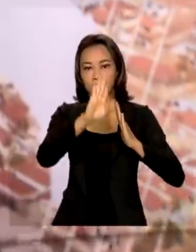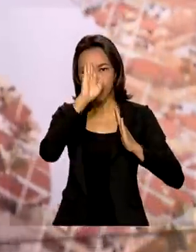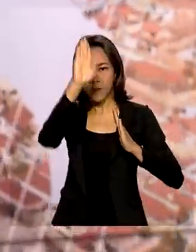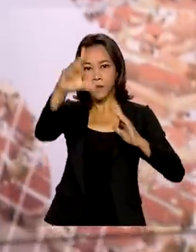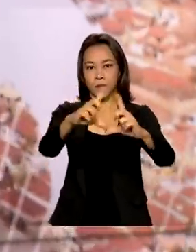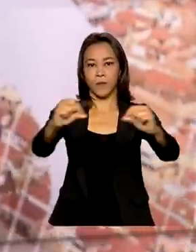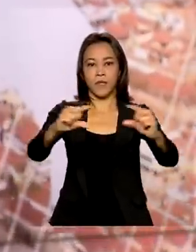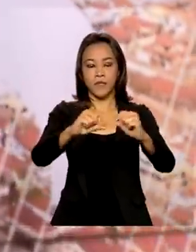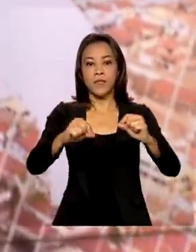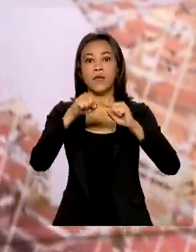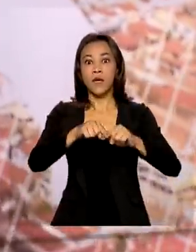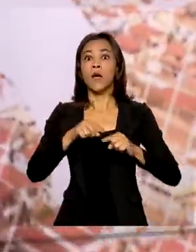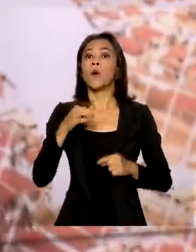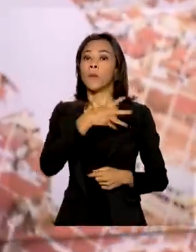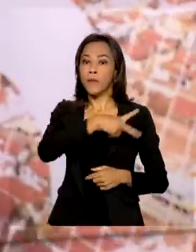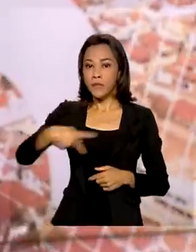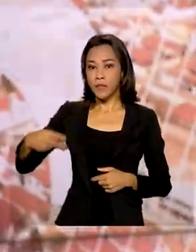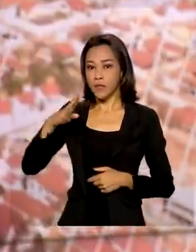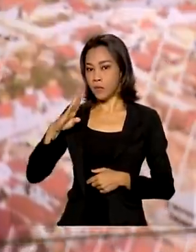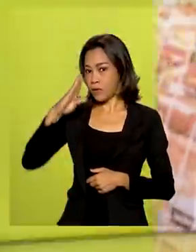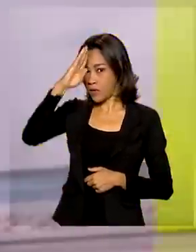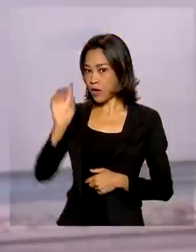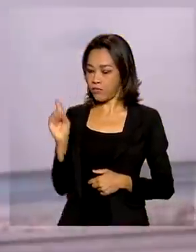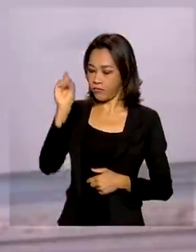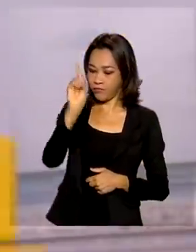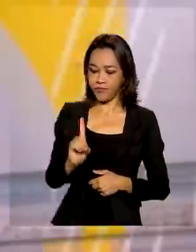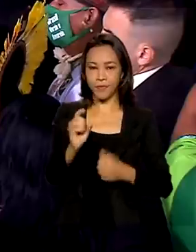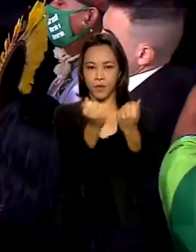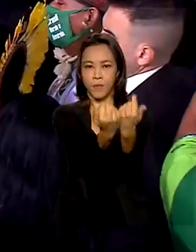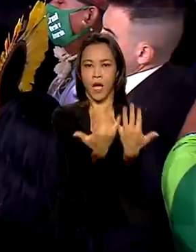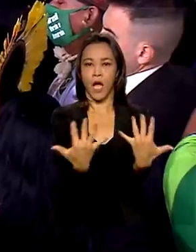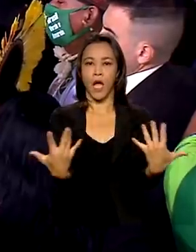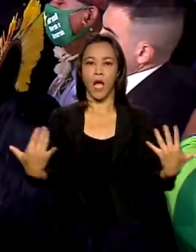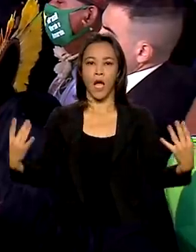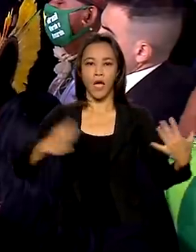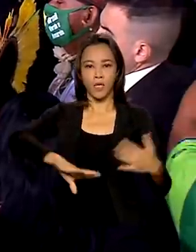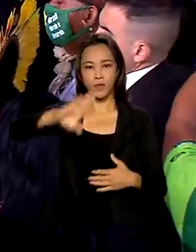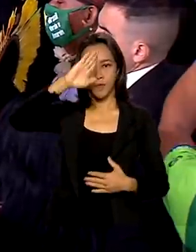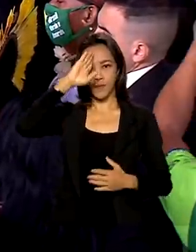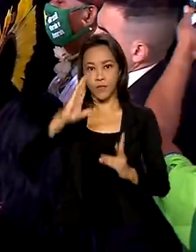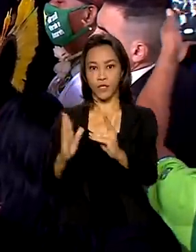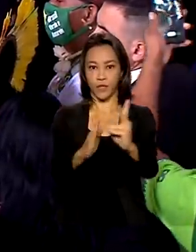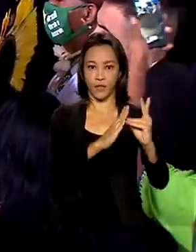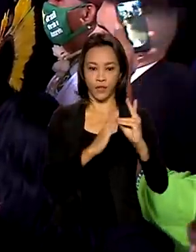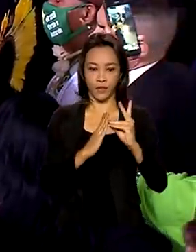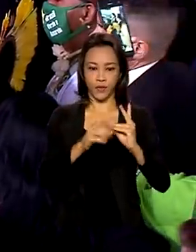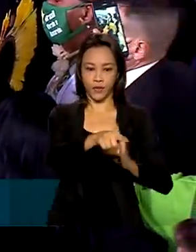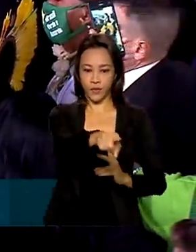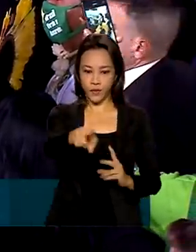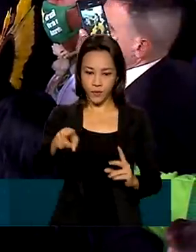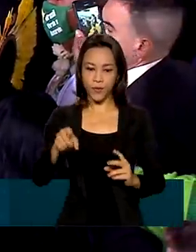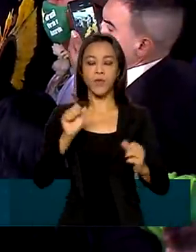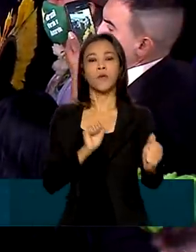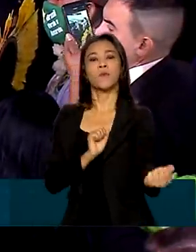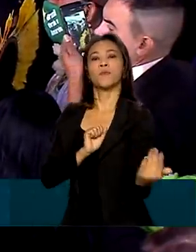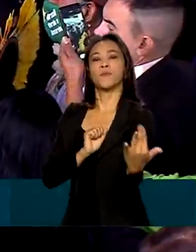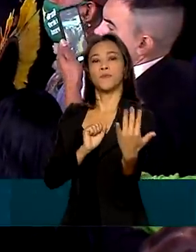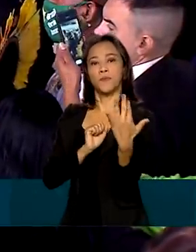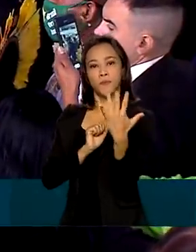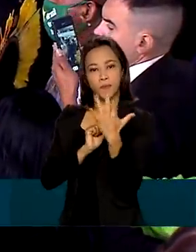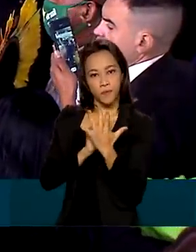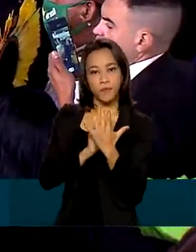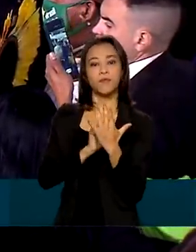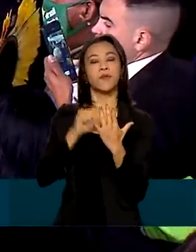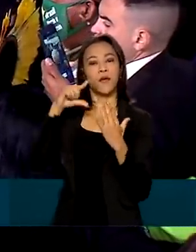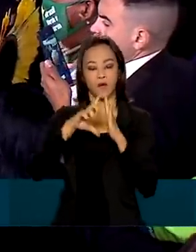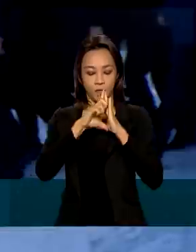presidente Jair Bolsonaro recebeu indígenas e suas lideranças. Lideranças indígenas se reuniram com o presidente Jair Bolsonaro no